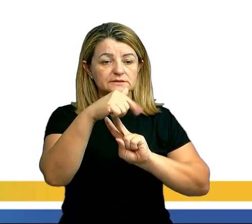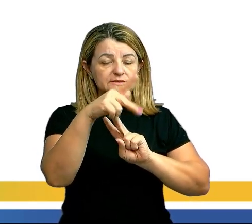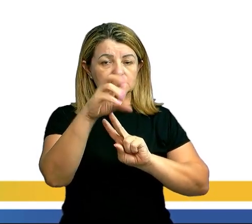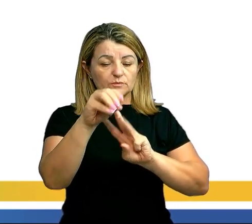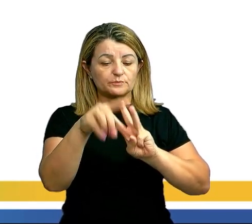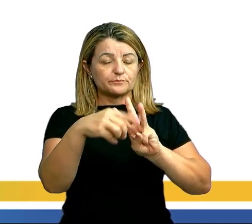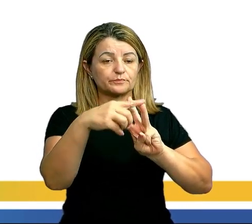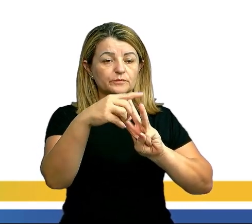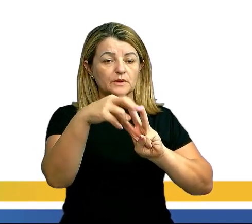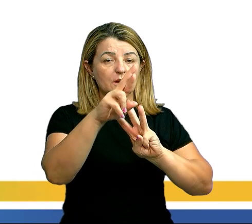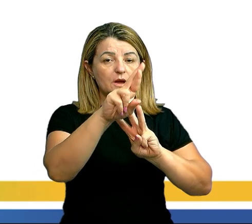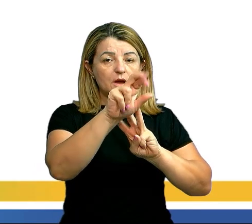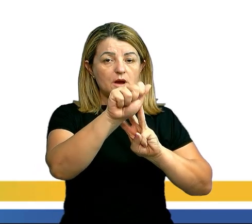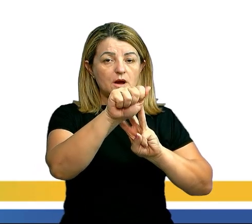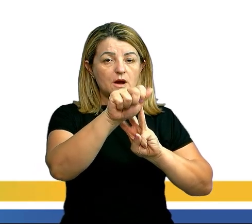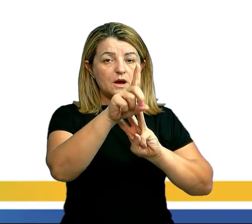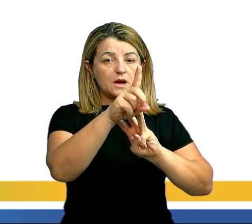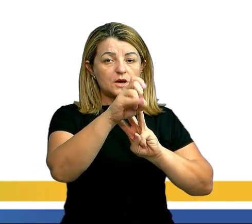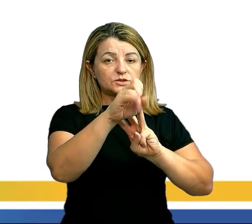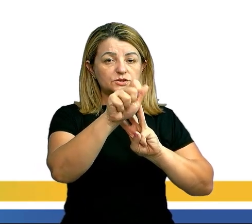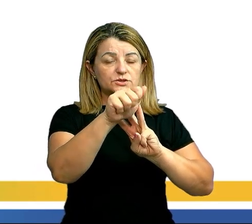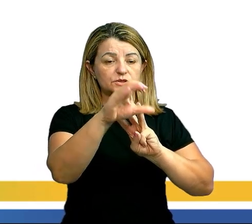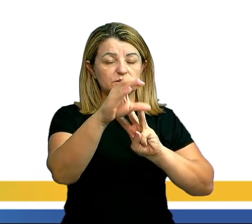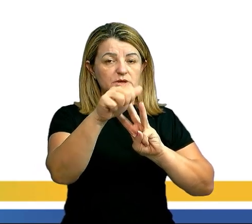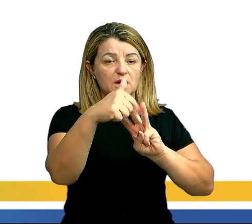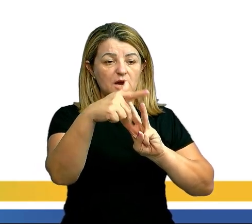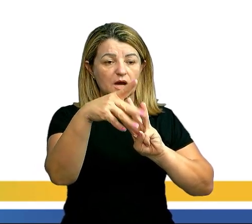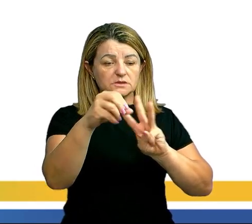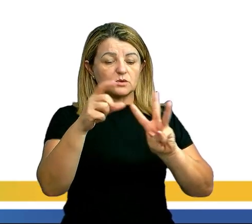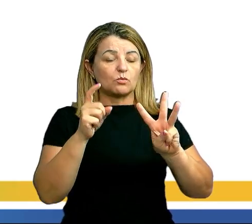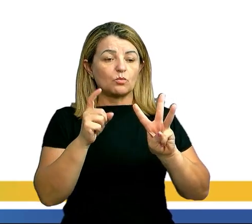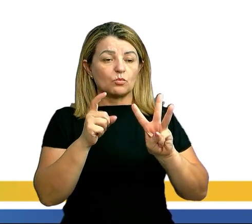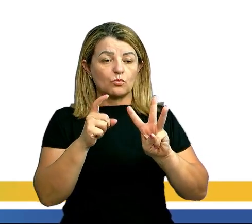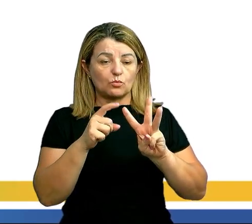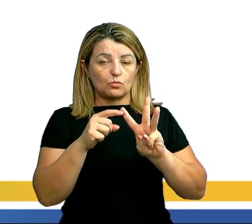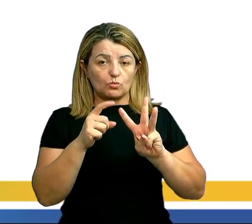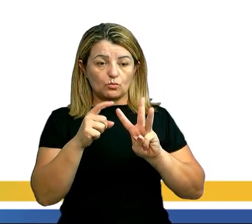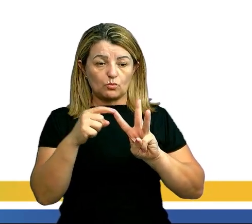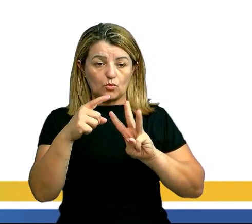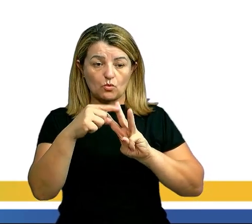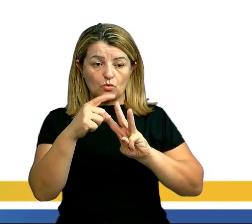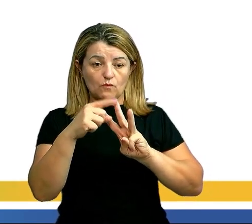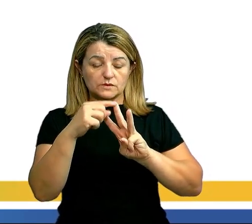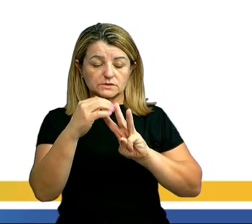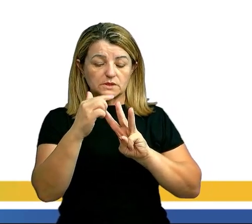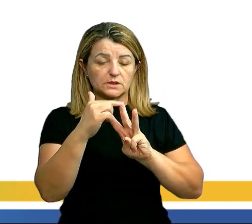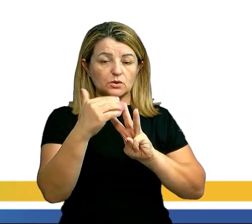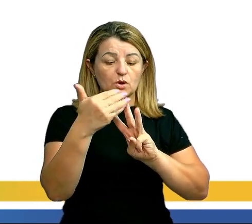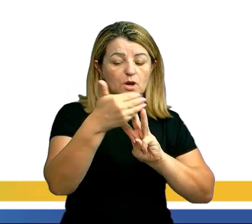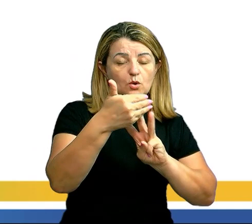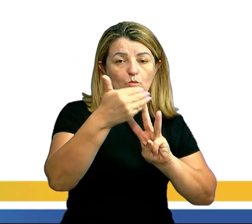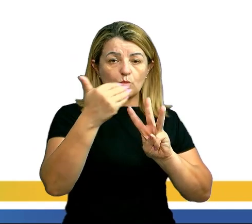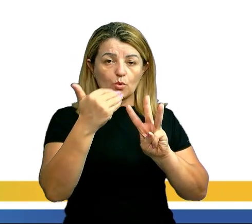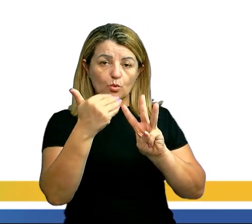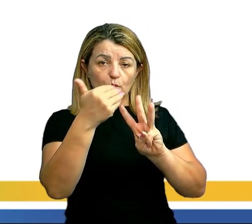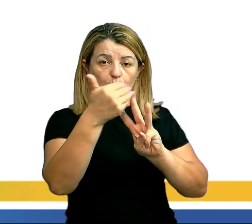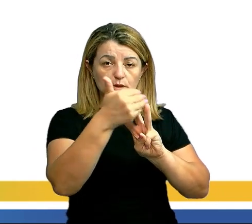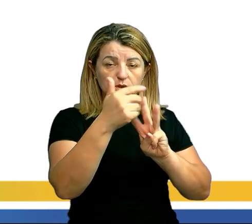associamos a um processo que ocorre por meio do deslocamento do meio líquido e gasoso. Então, por exemplo,